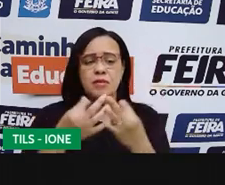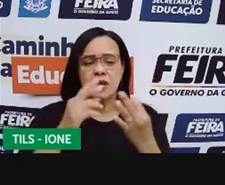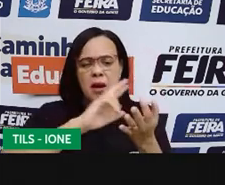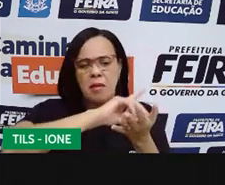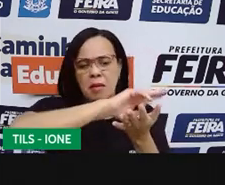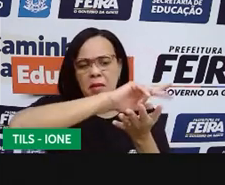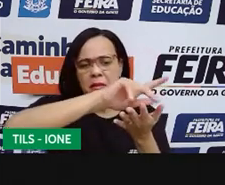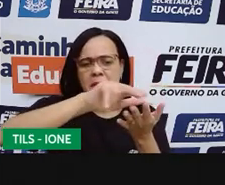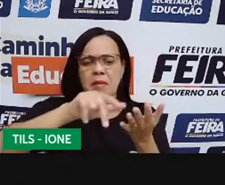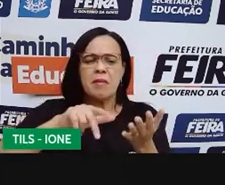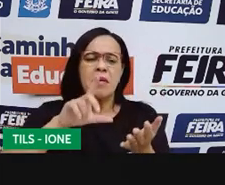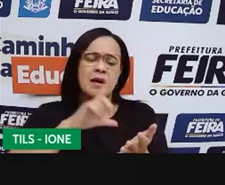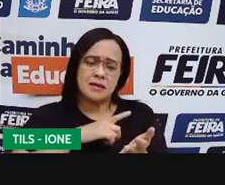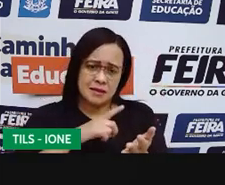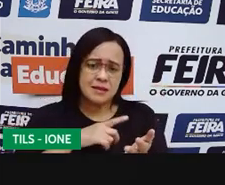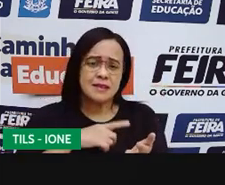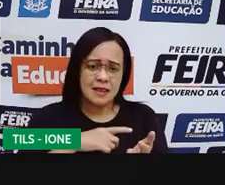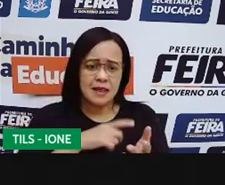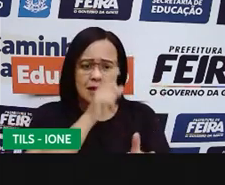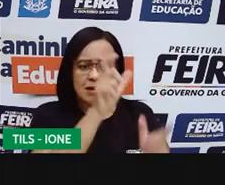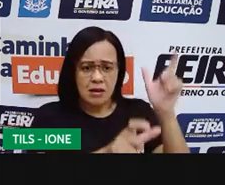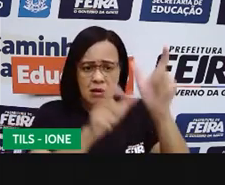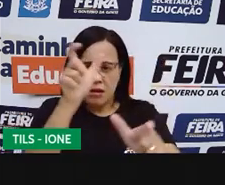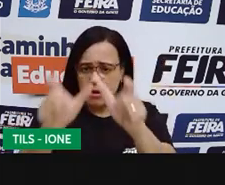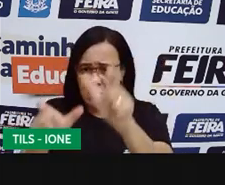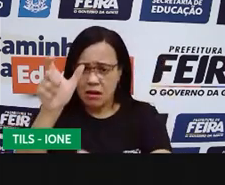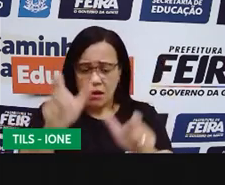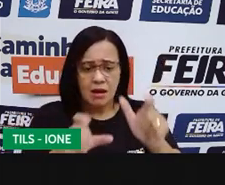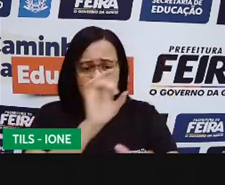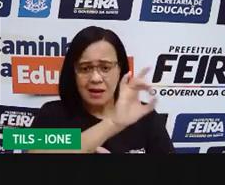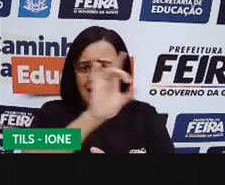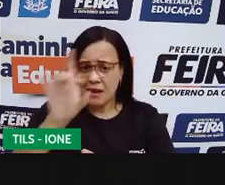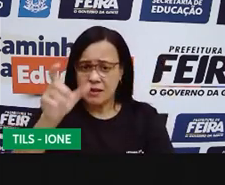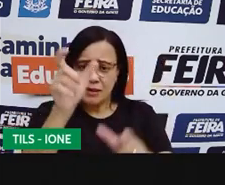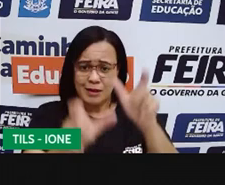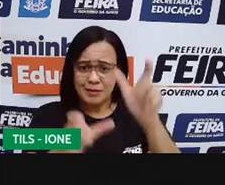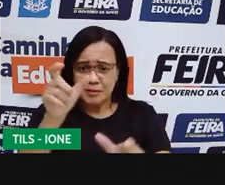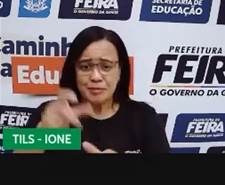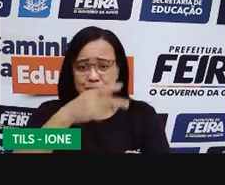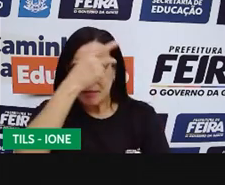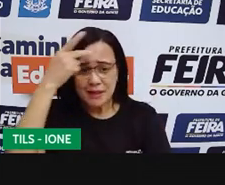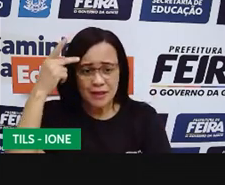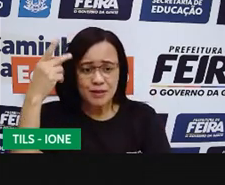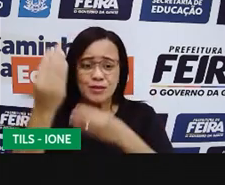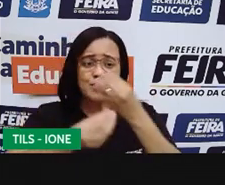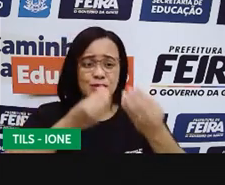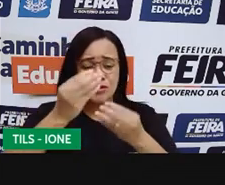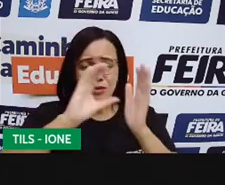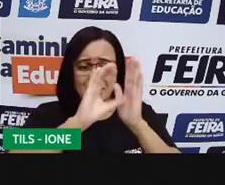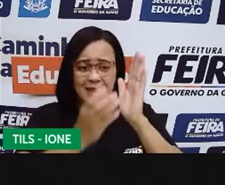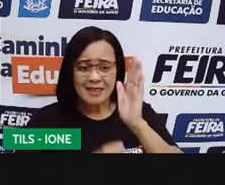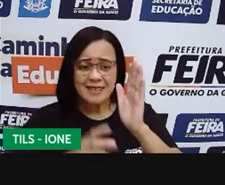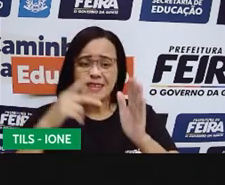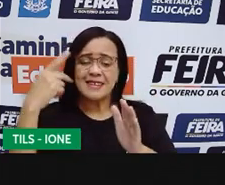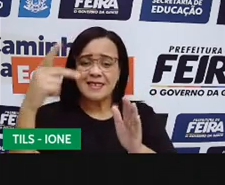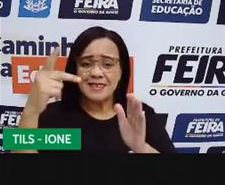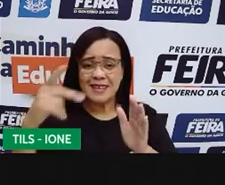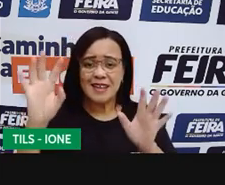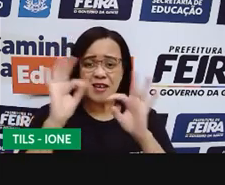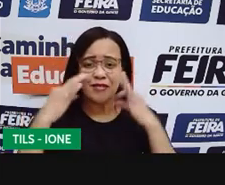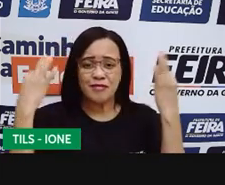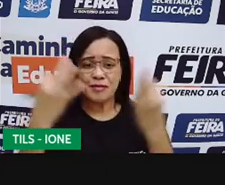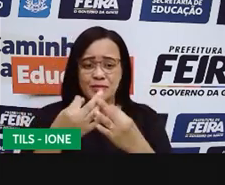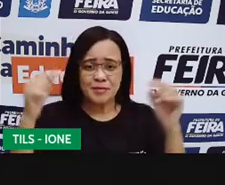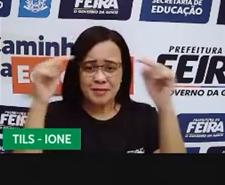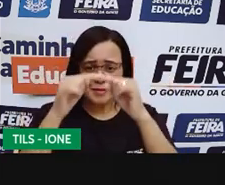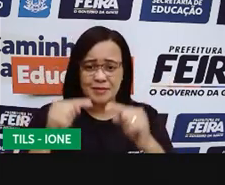Vamos observar as características dessas pessoas, vendo o que elas têm de semelhante, o que